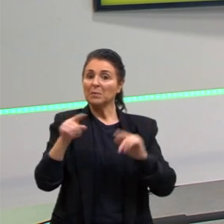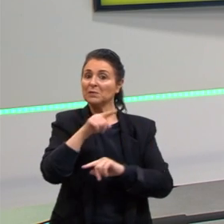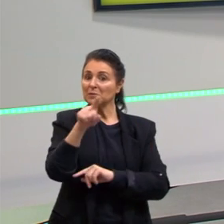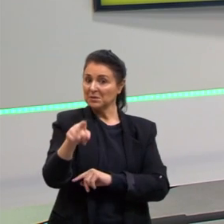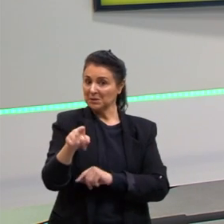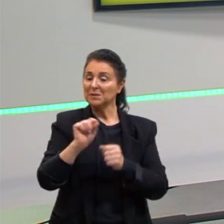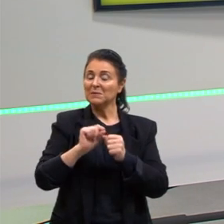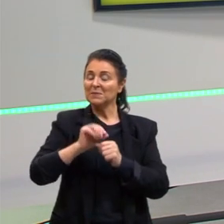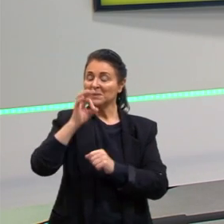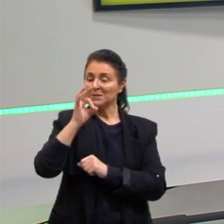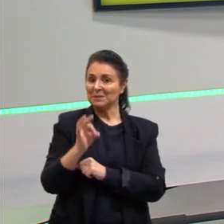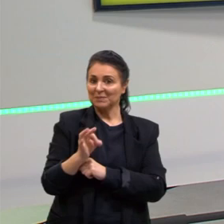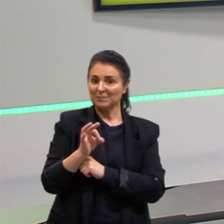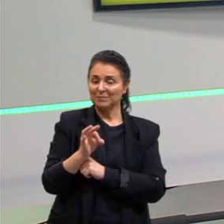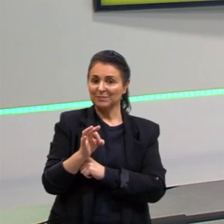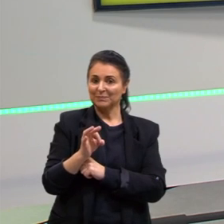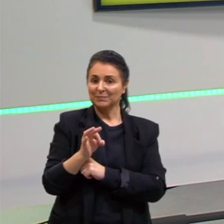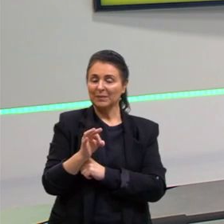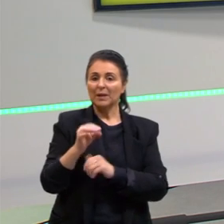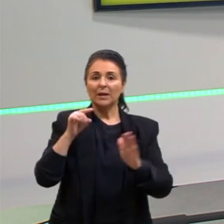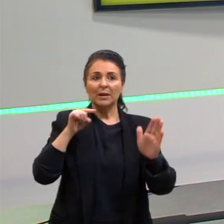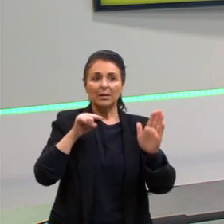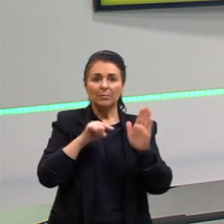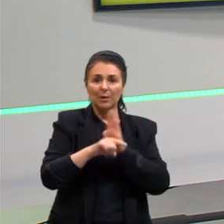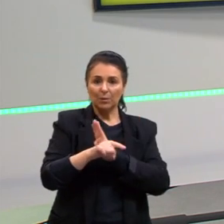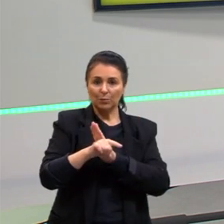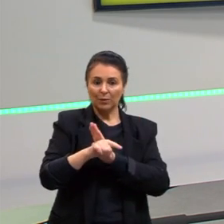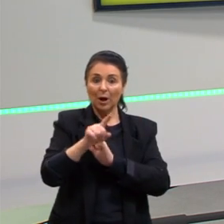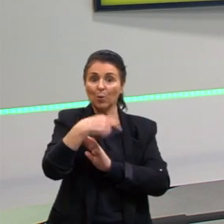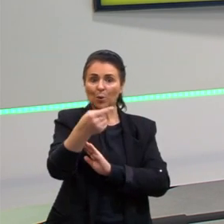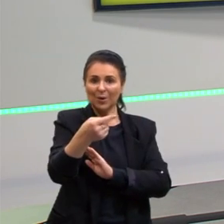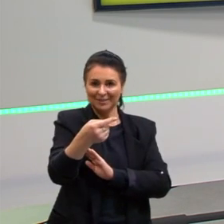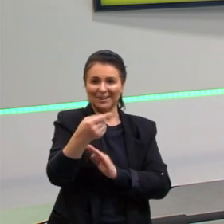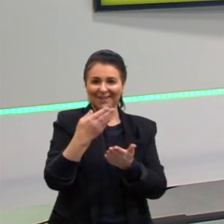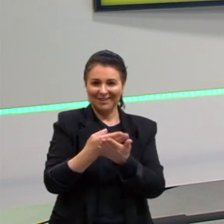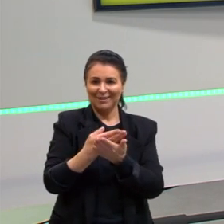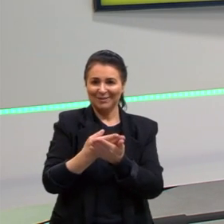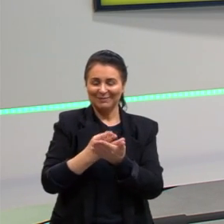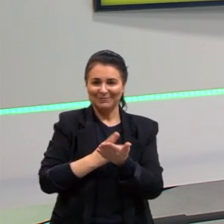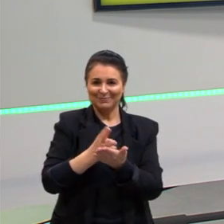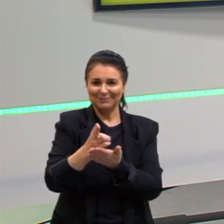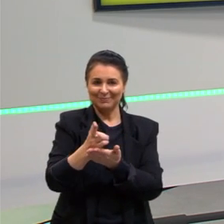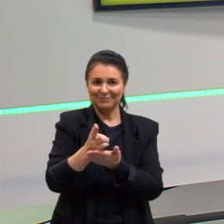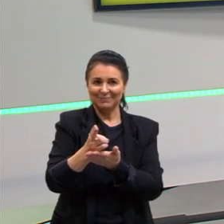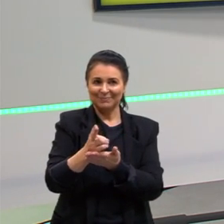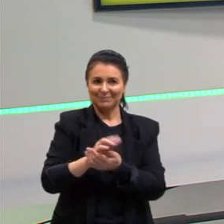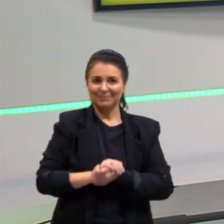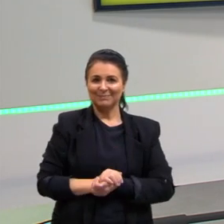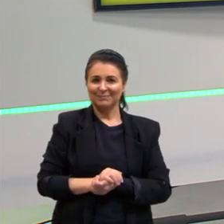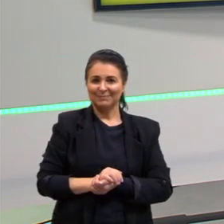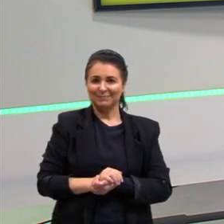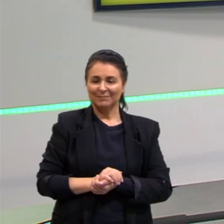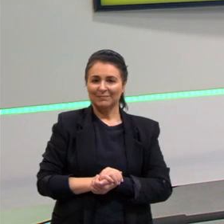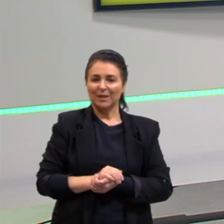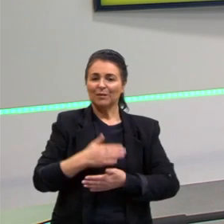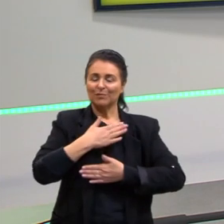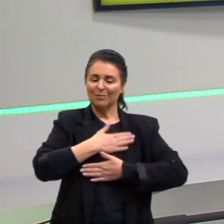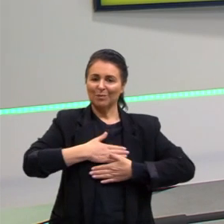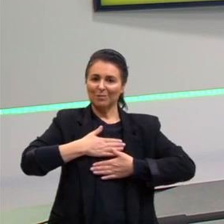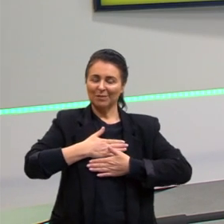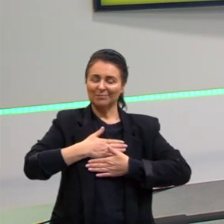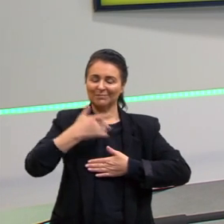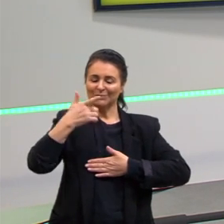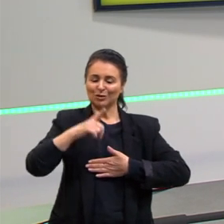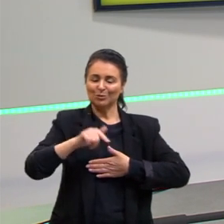acertaram. Bom, essa questão deixa para uma próxima ocasião. Gente, foi um prazer estar aqui